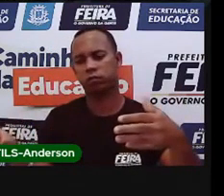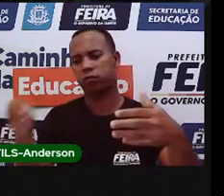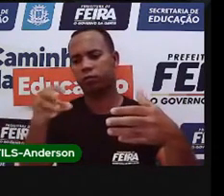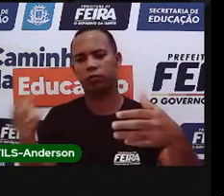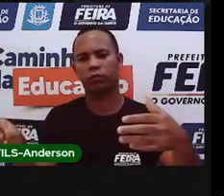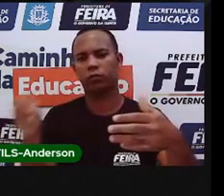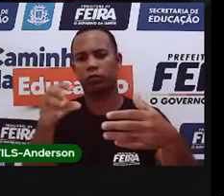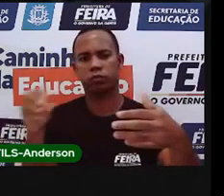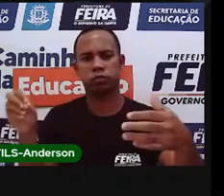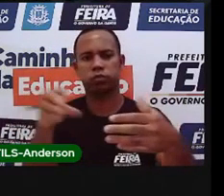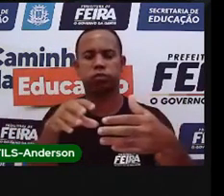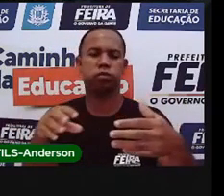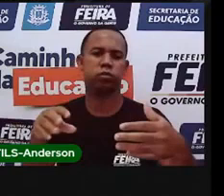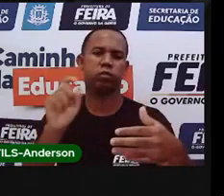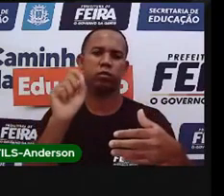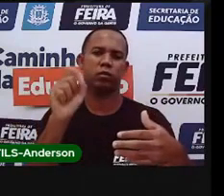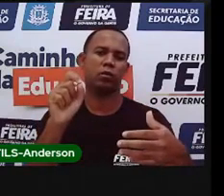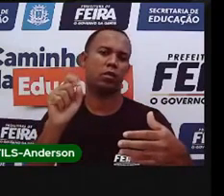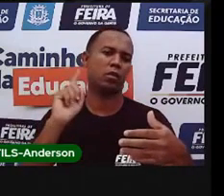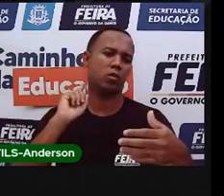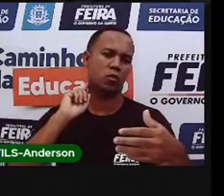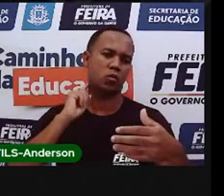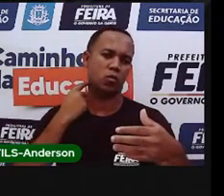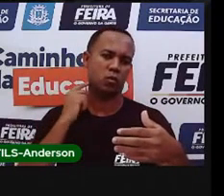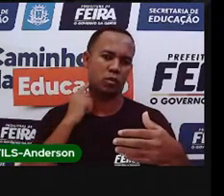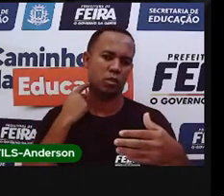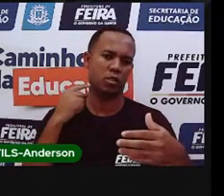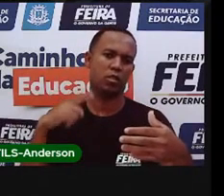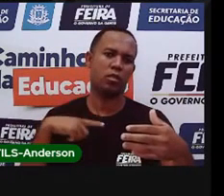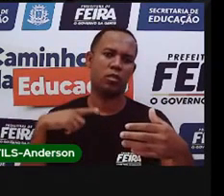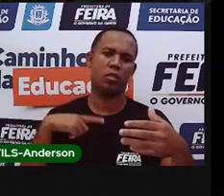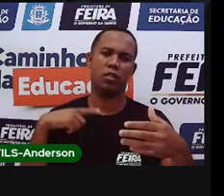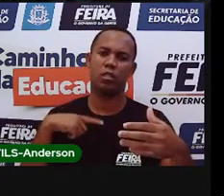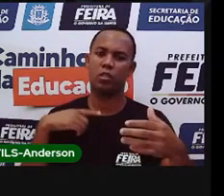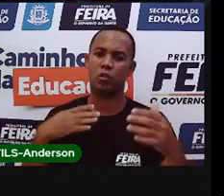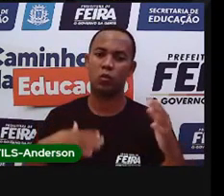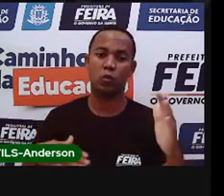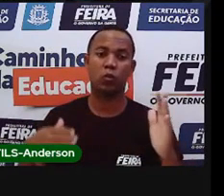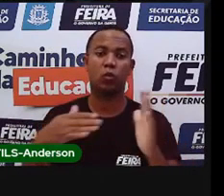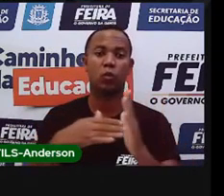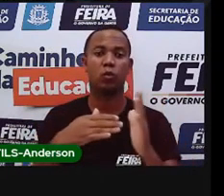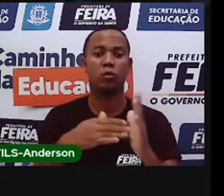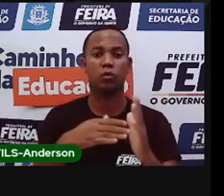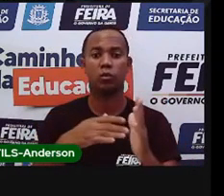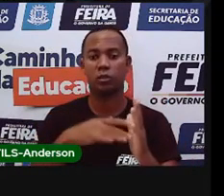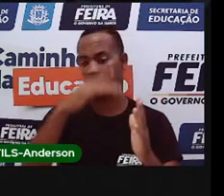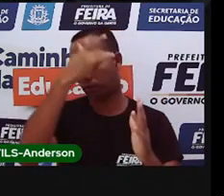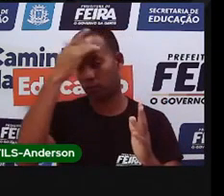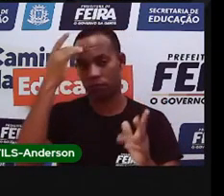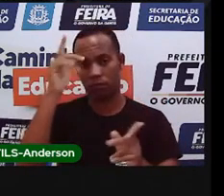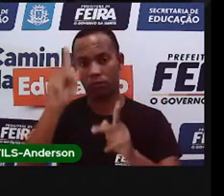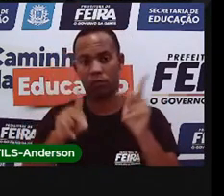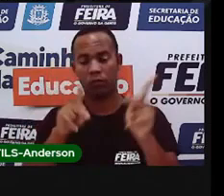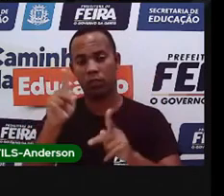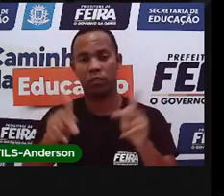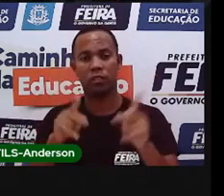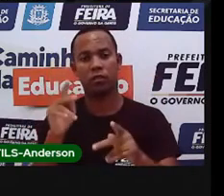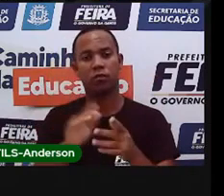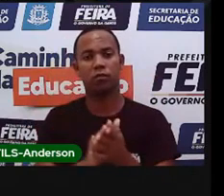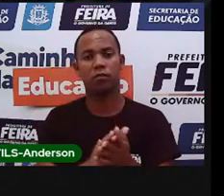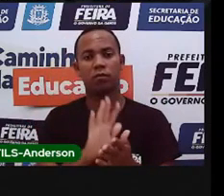recolher as mais de 500 toneladas descartadas todos os dias pela população. 500